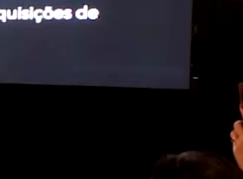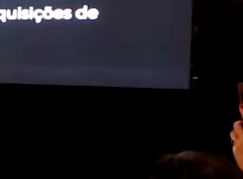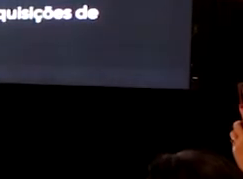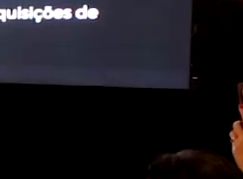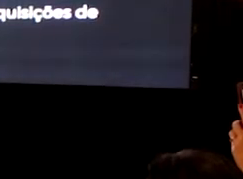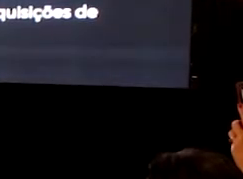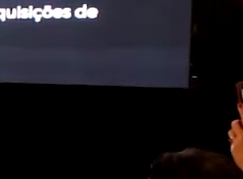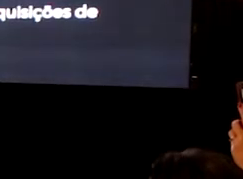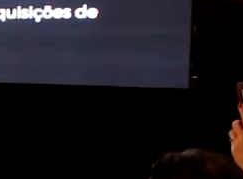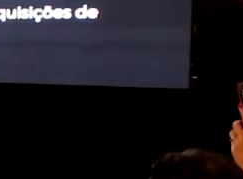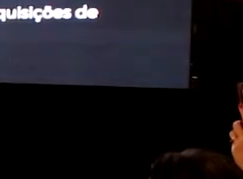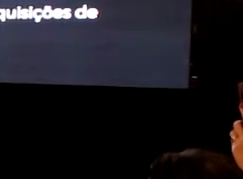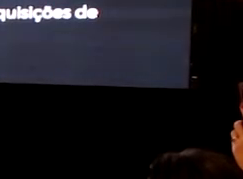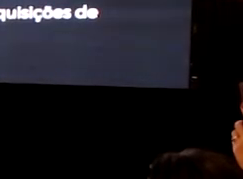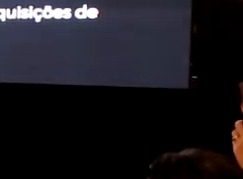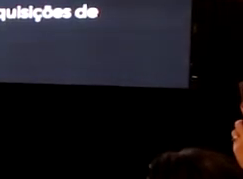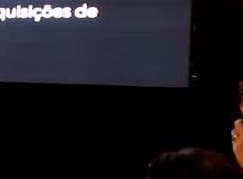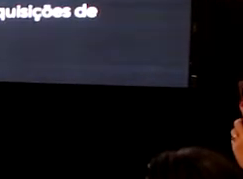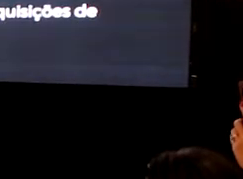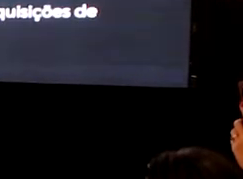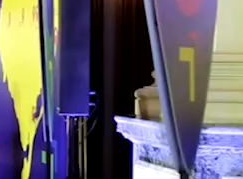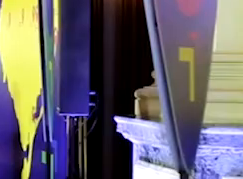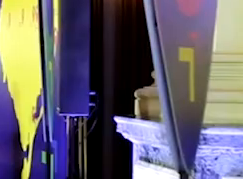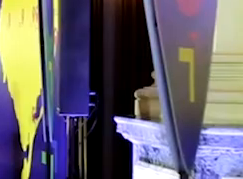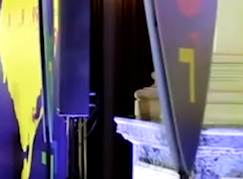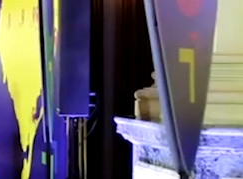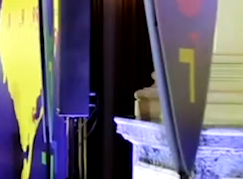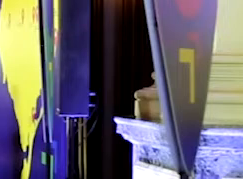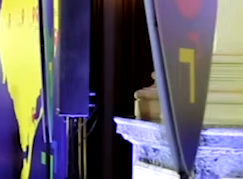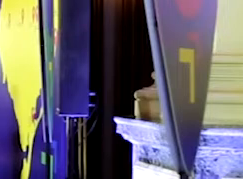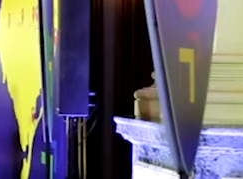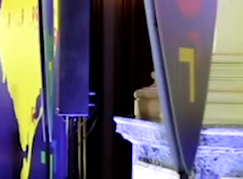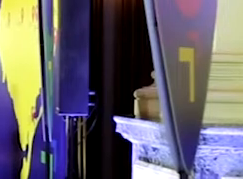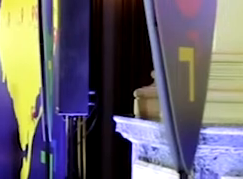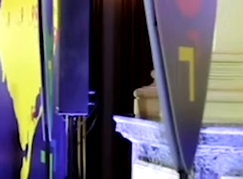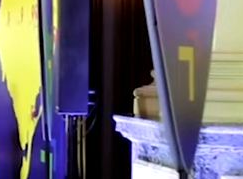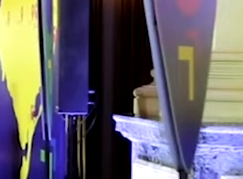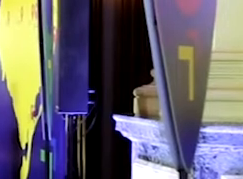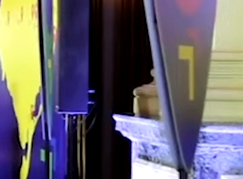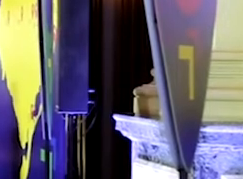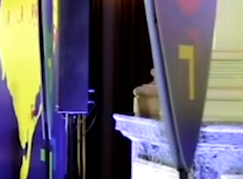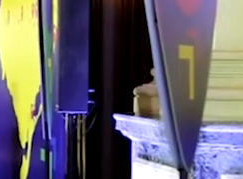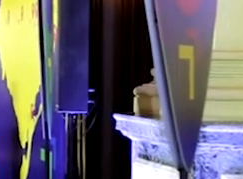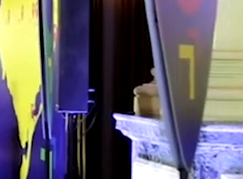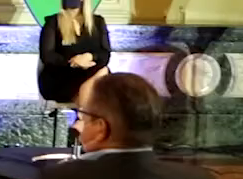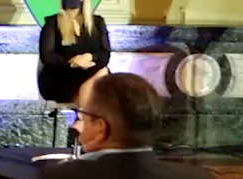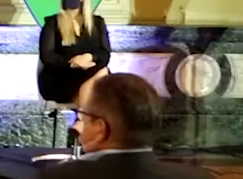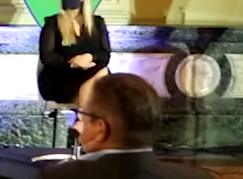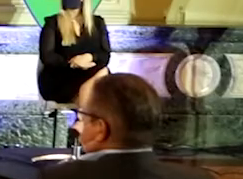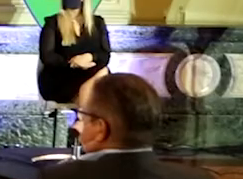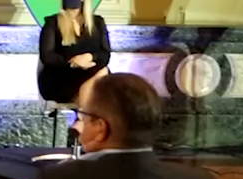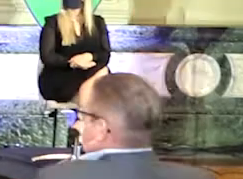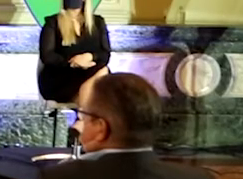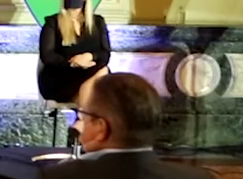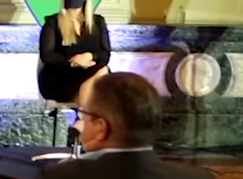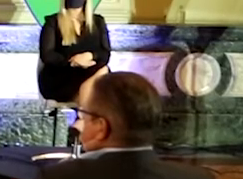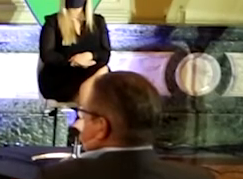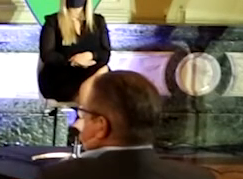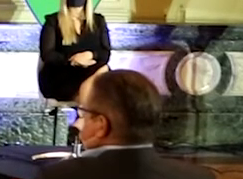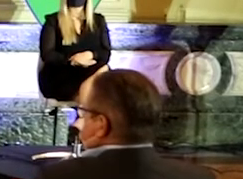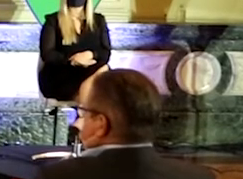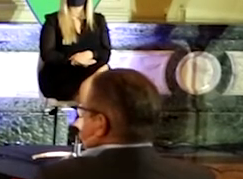do Sul. Até o ano de 2022, o diretor executivo da Fundação Hospitalar Santa Terezinha, Jackson Arpini,